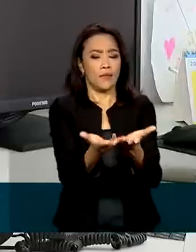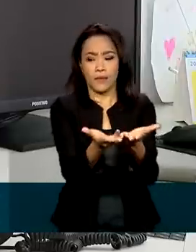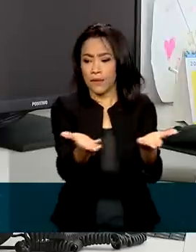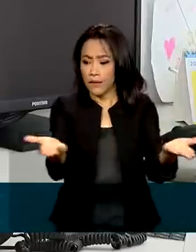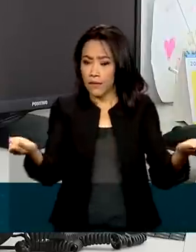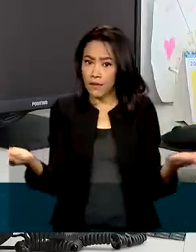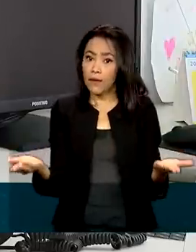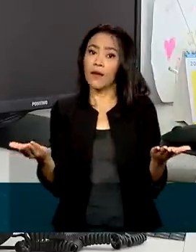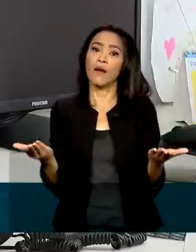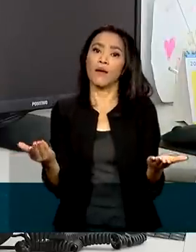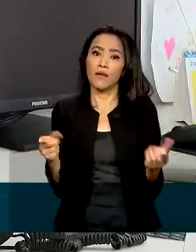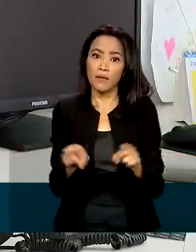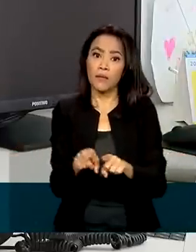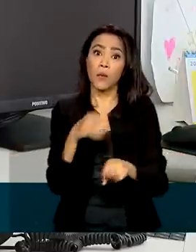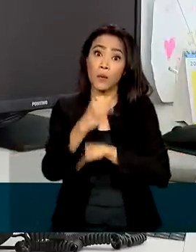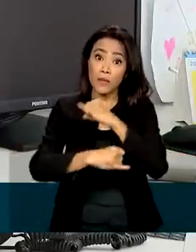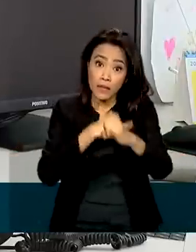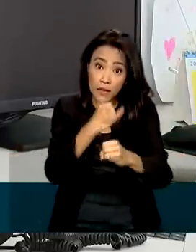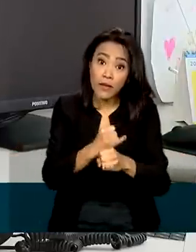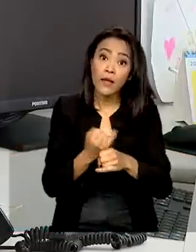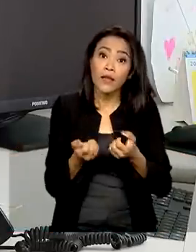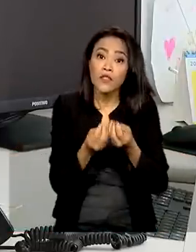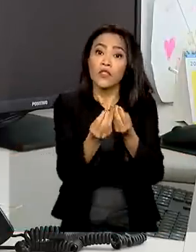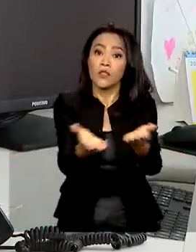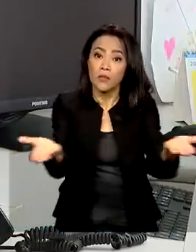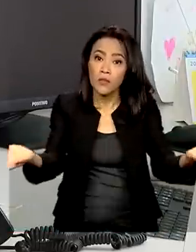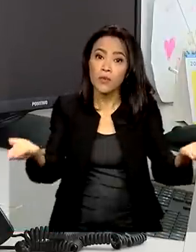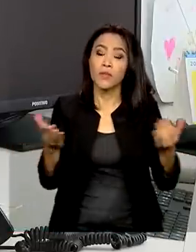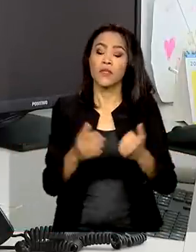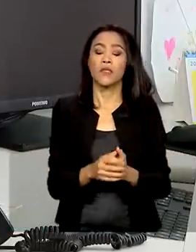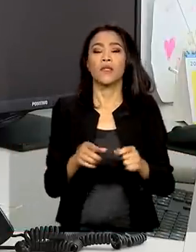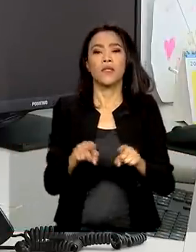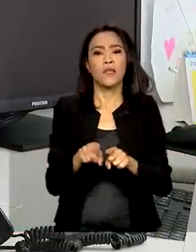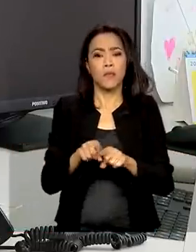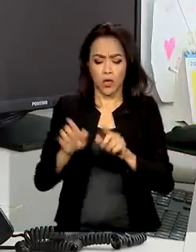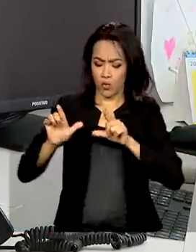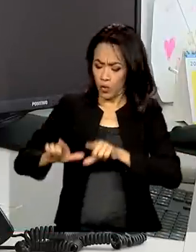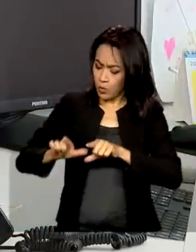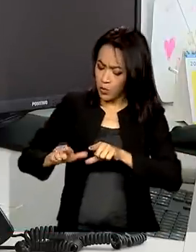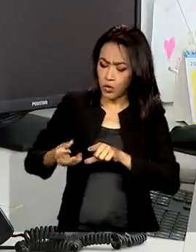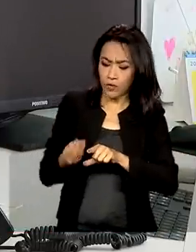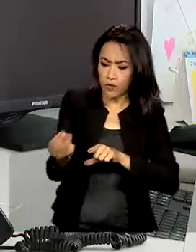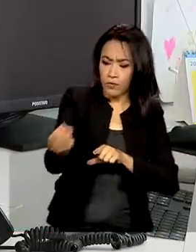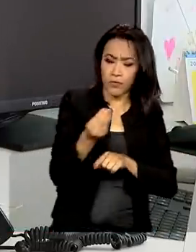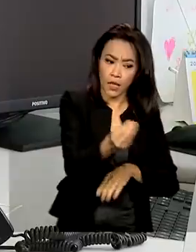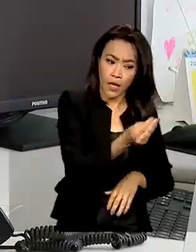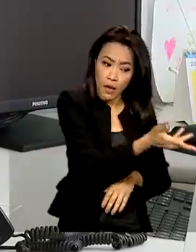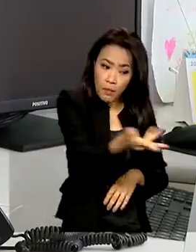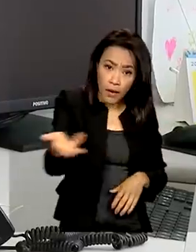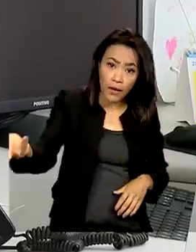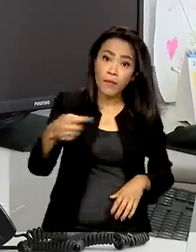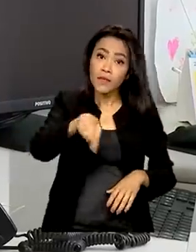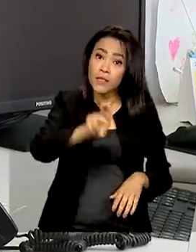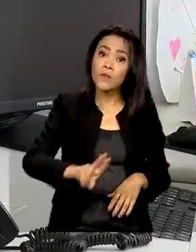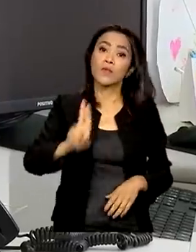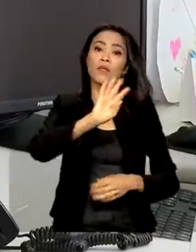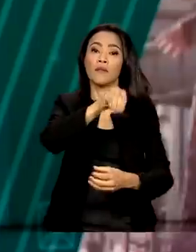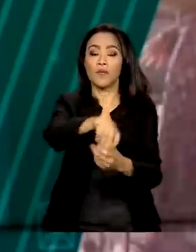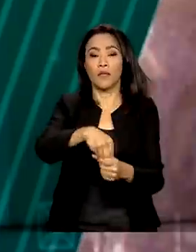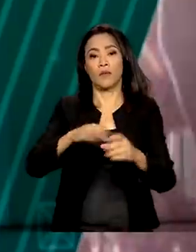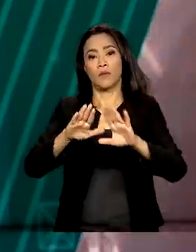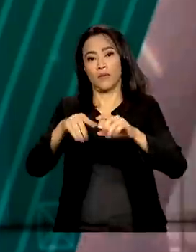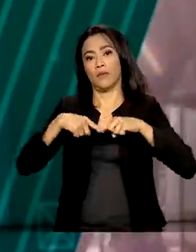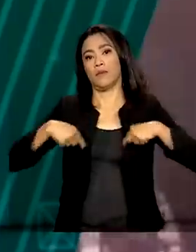da distribuição do sinal de internet dentro da escola e a aquisição dos dispositivos para os alunos, para que sejam utilizados dentro de sala de aula.